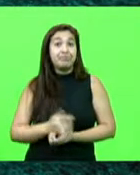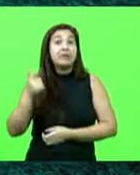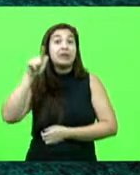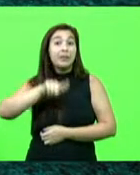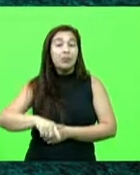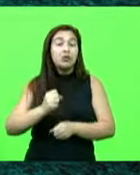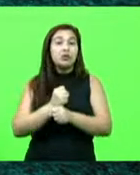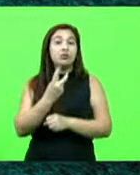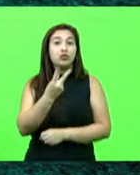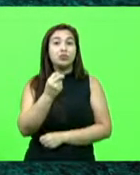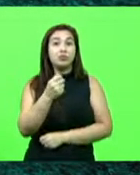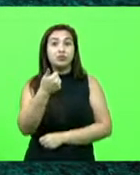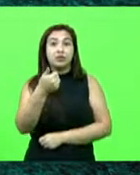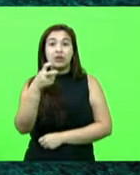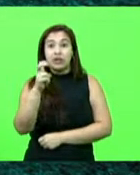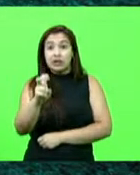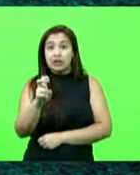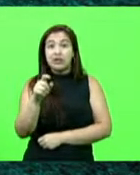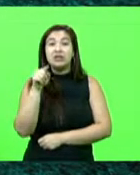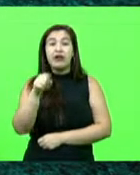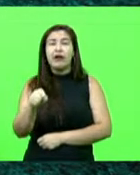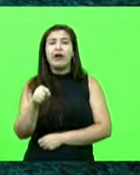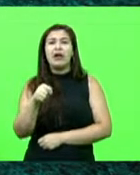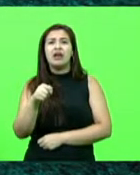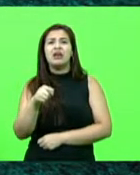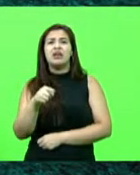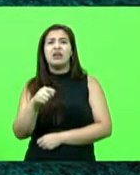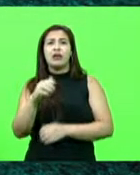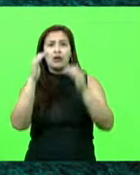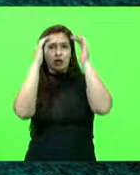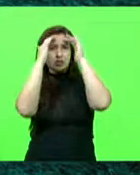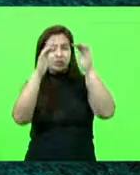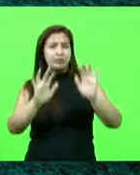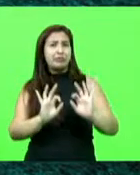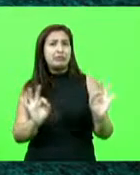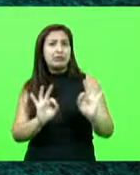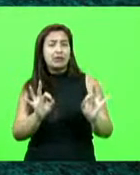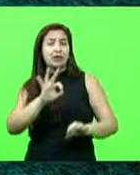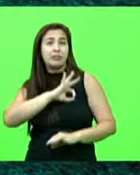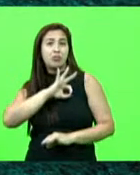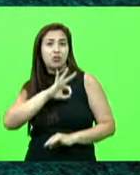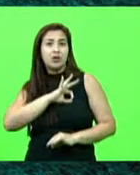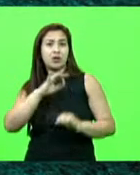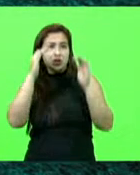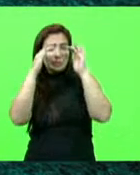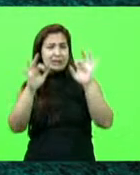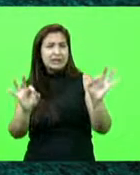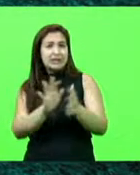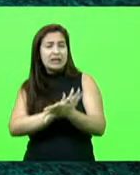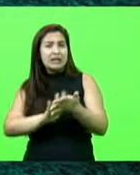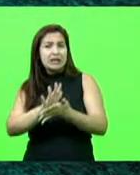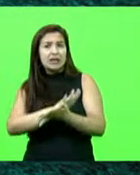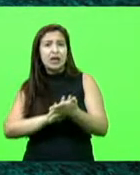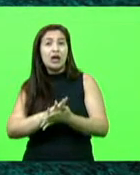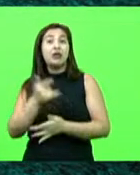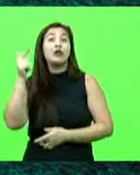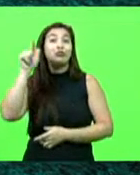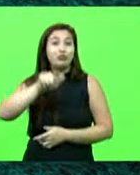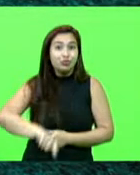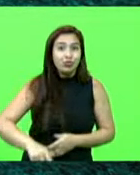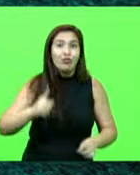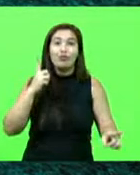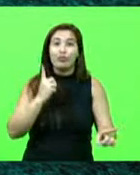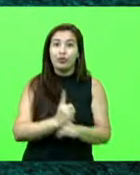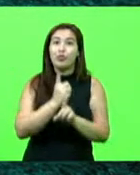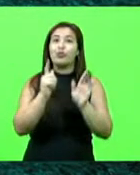2015, ele tem registro de desacato, resistência à polícia, desobediência. A polícia também encontrou novamente, em outro episódio,